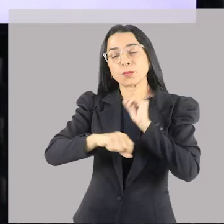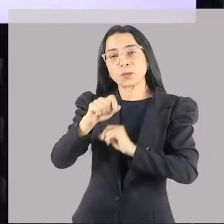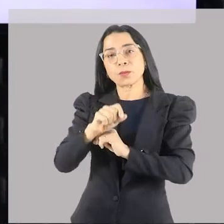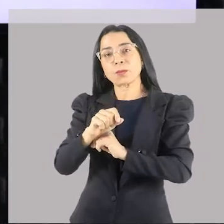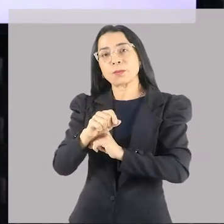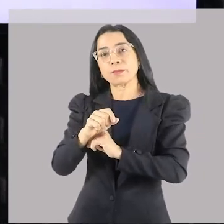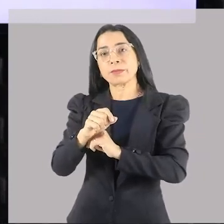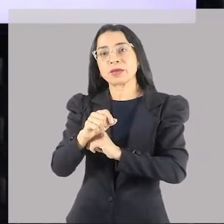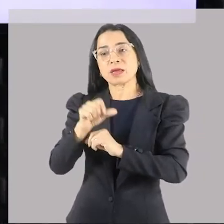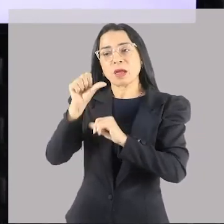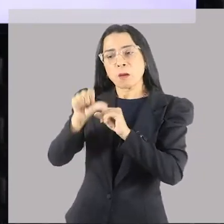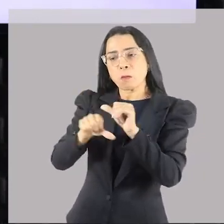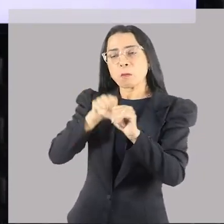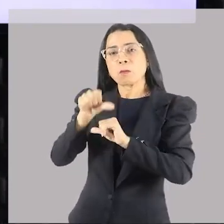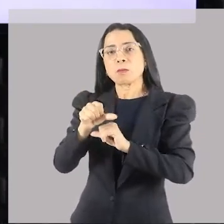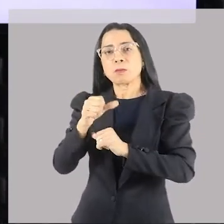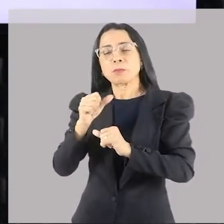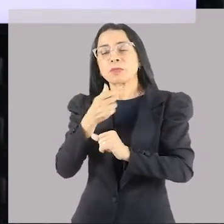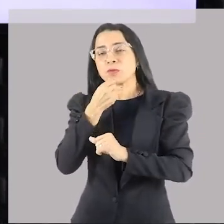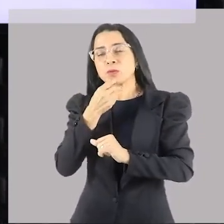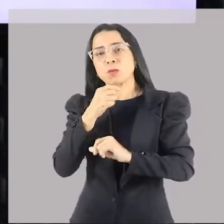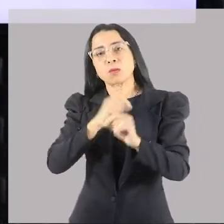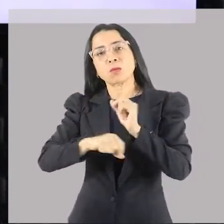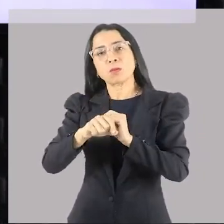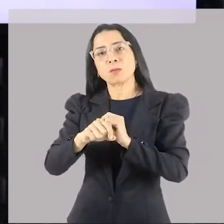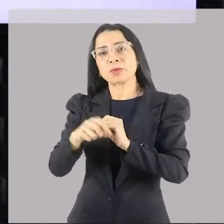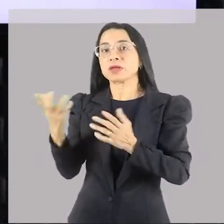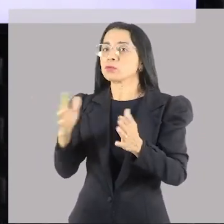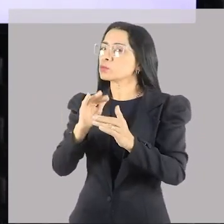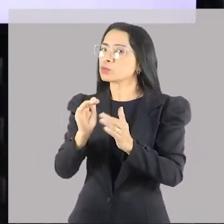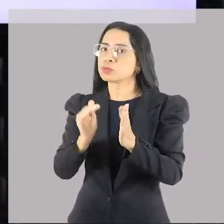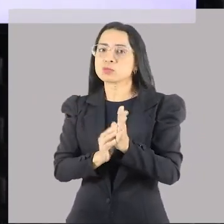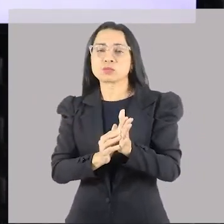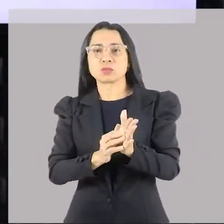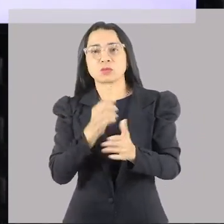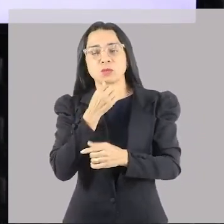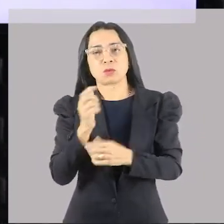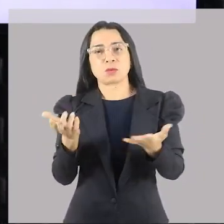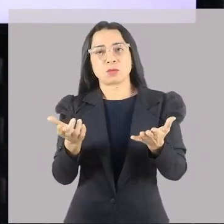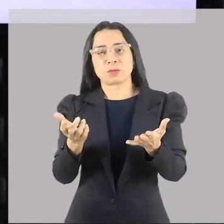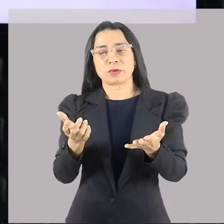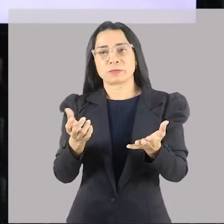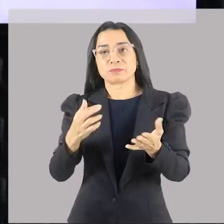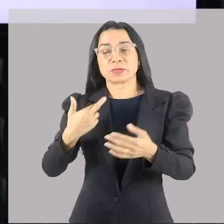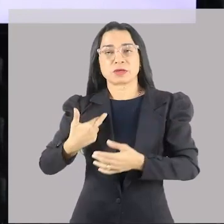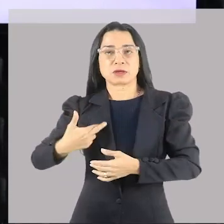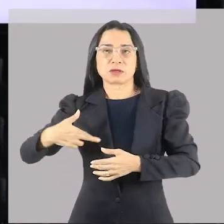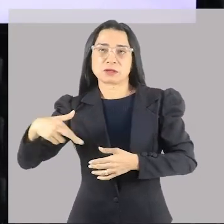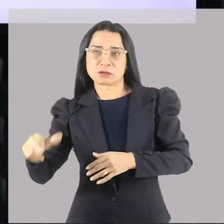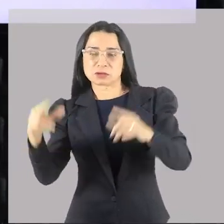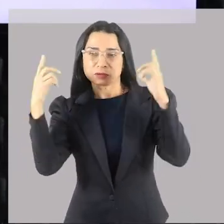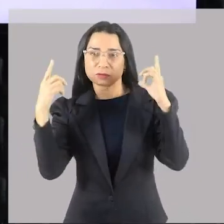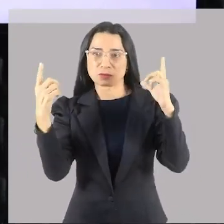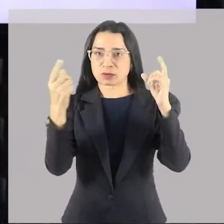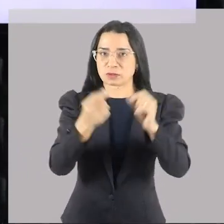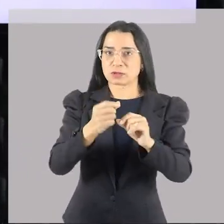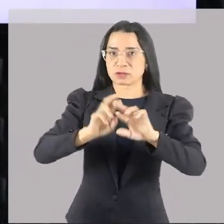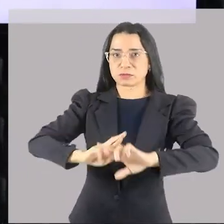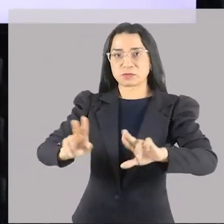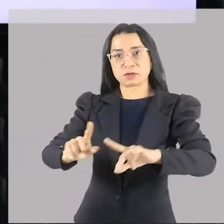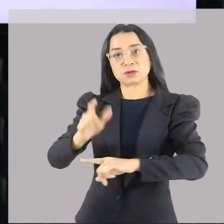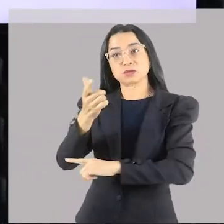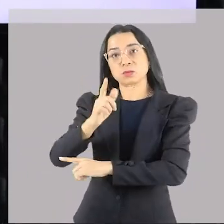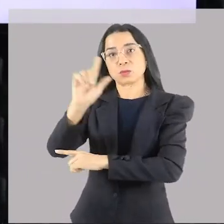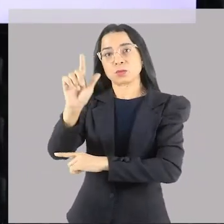uma situação aí que a gente tem que frisar. Não é um problema, mas um fato cultural deles. A religião grega, diferente de outras religiões,